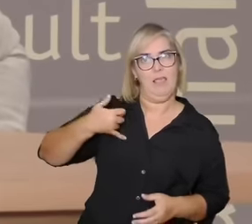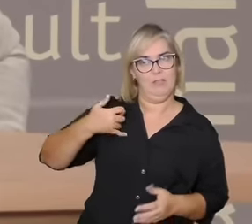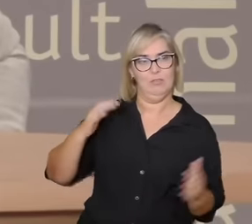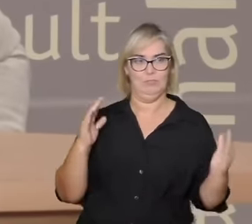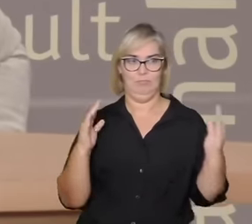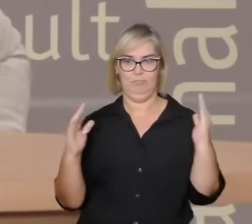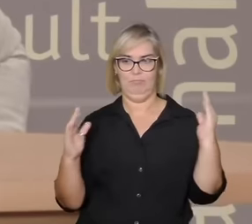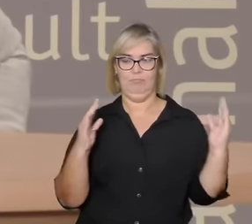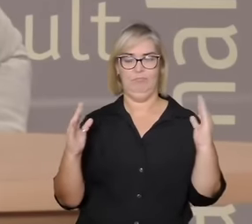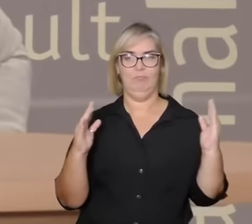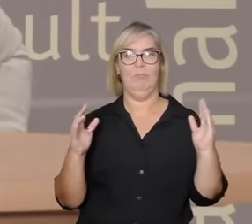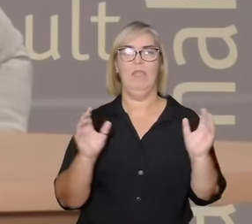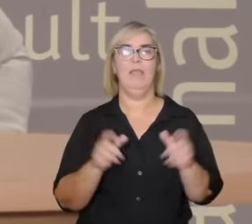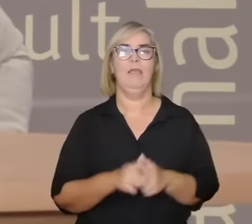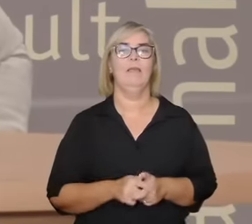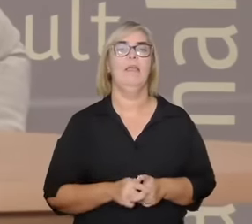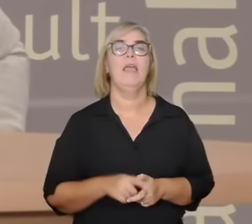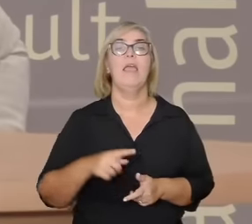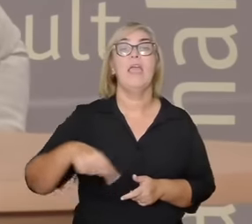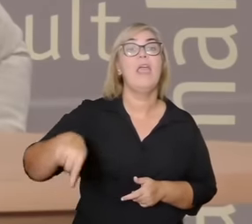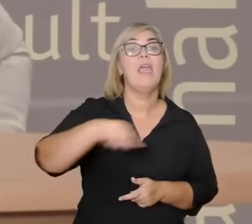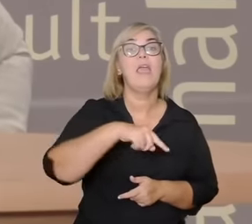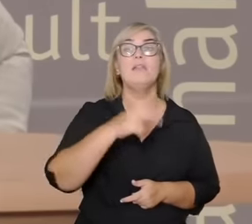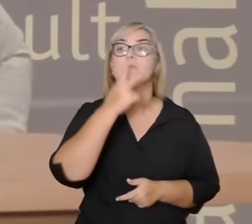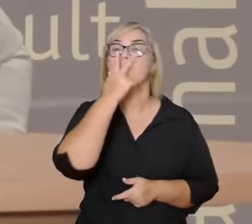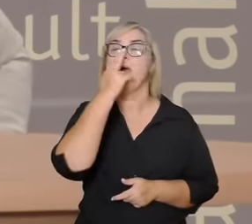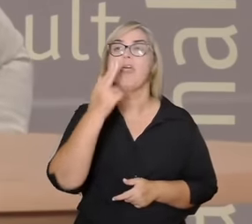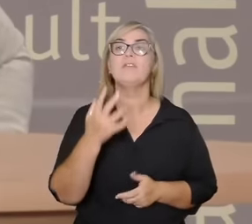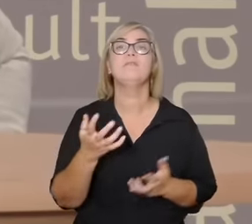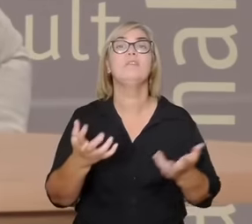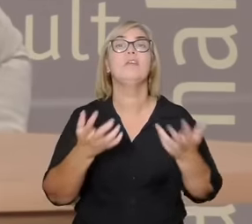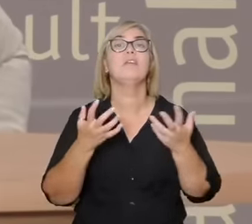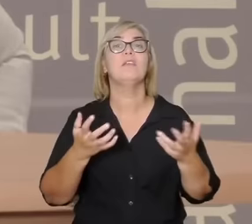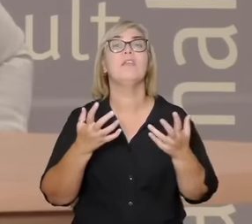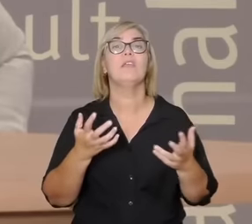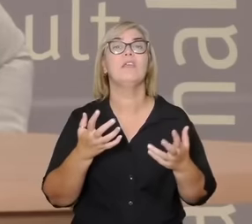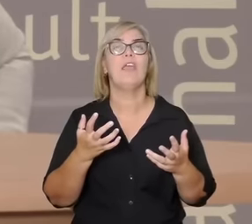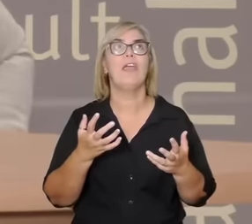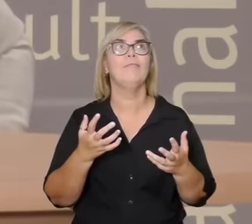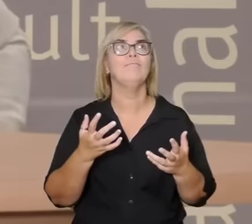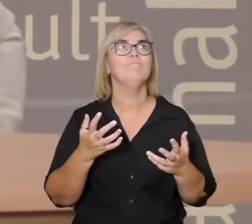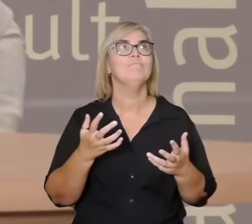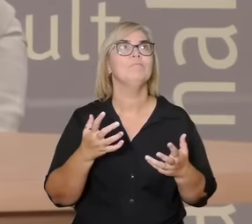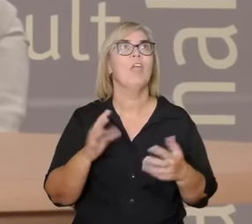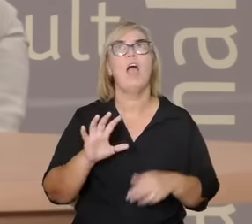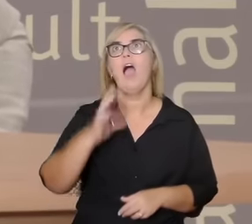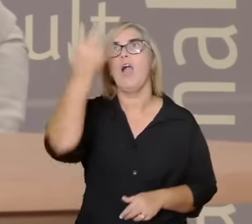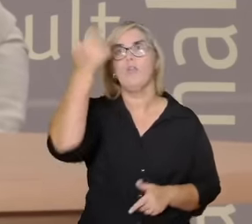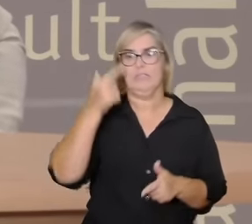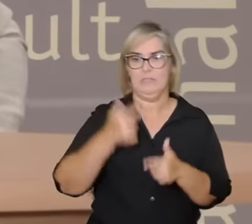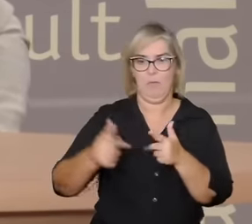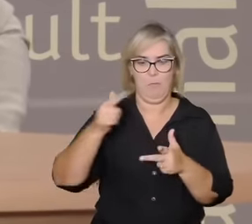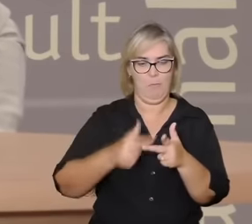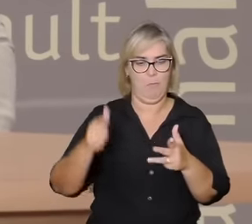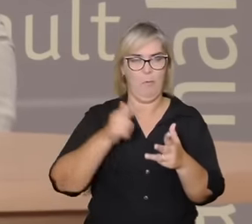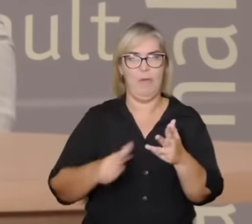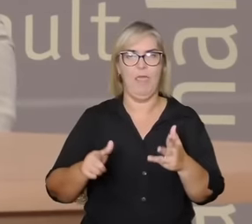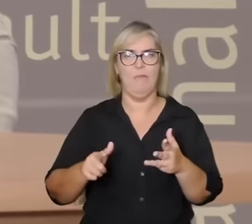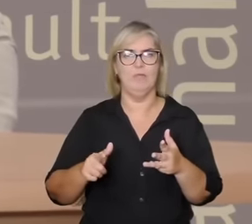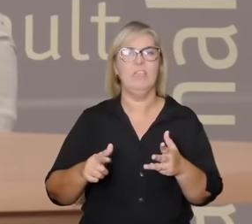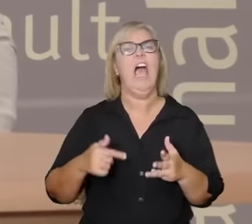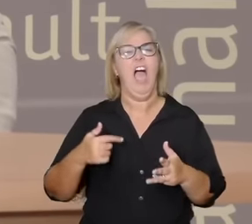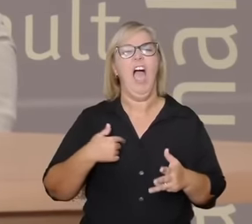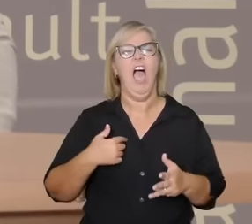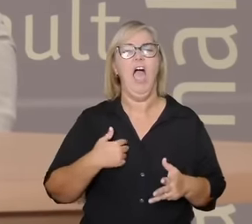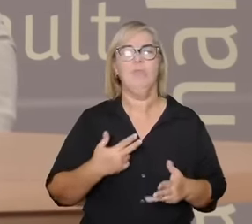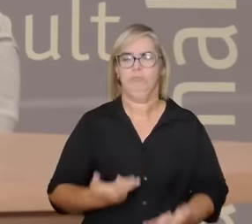voltado eles protagonizem formas de lidar com a frustração que é usando a força a